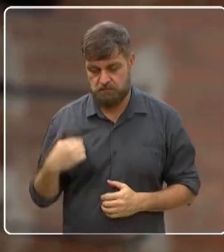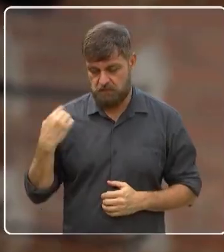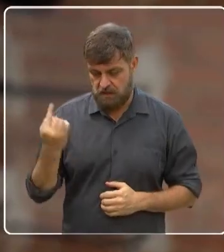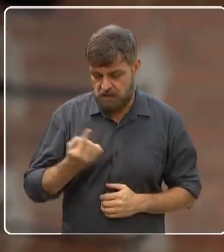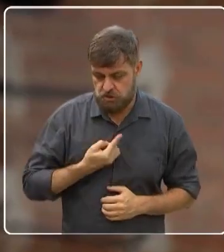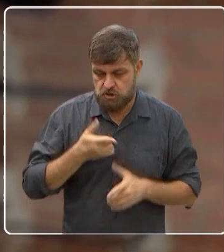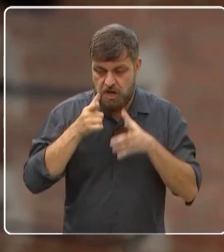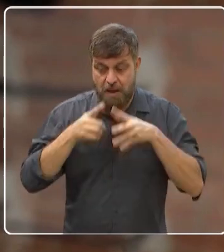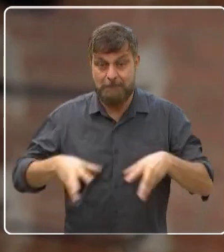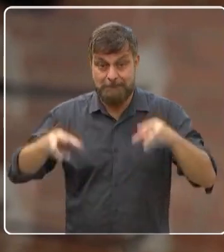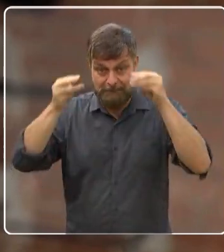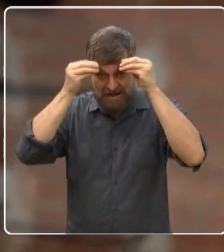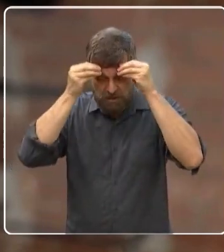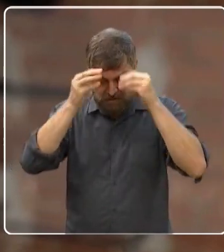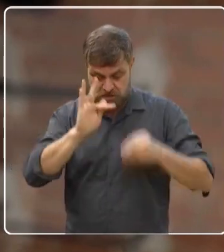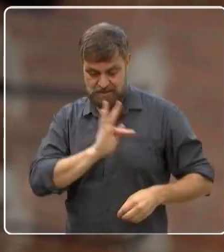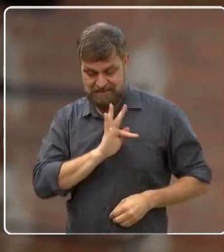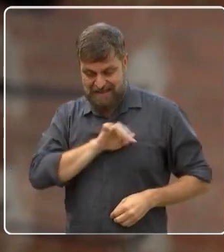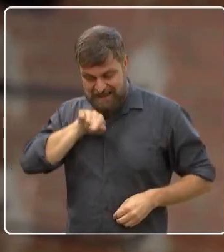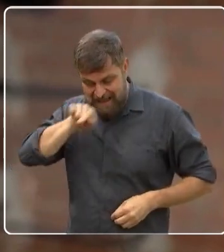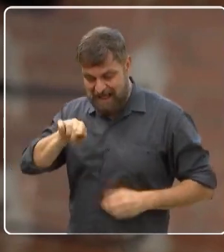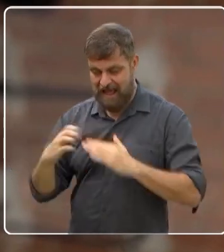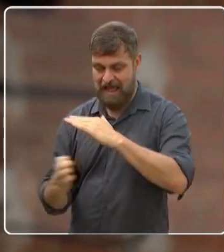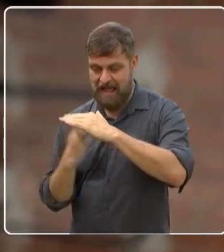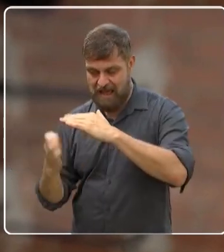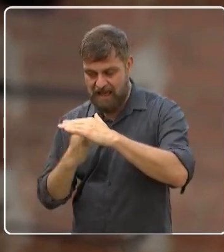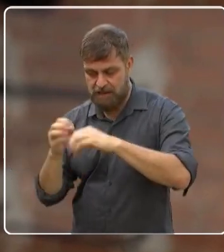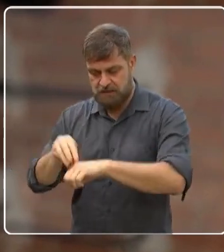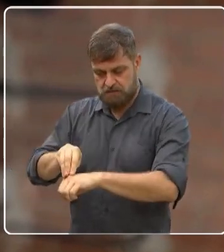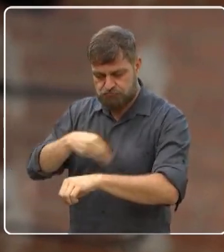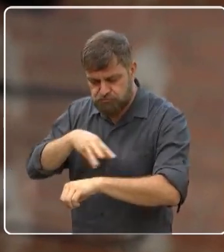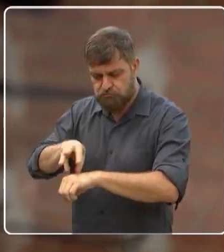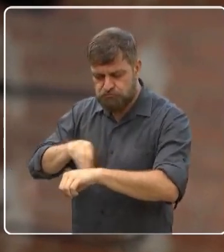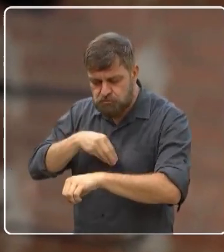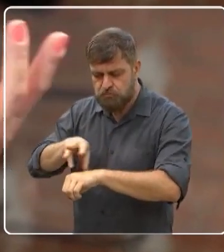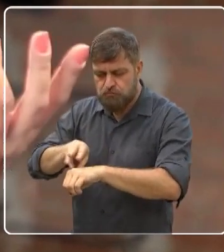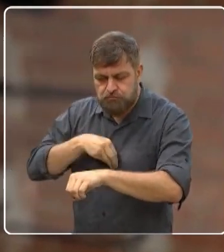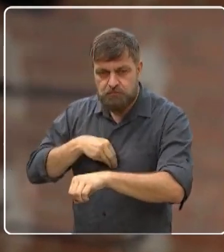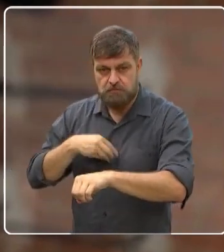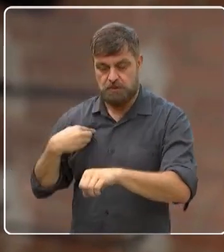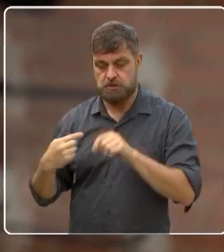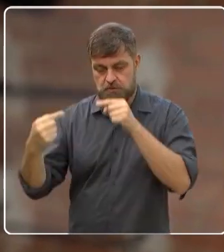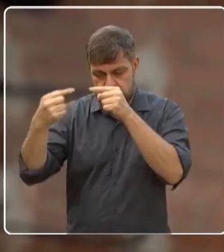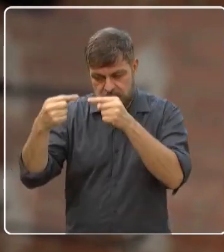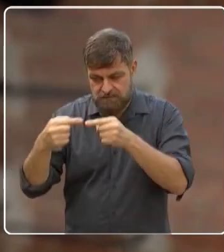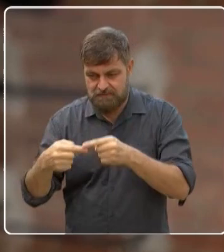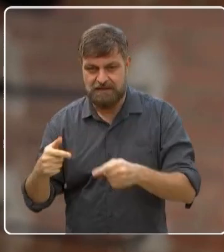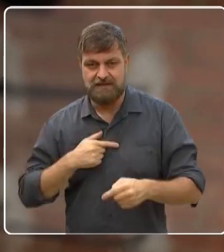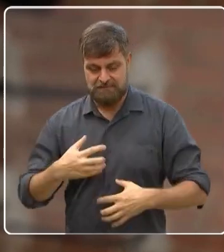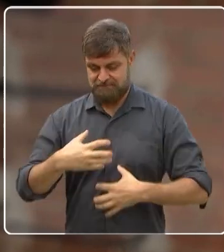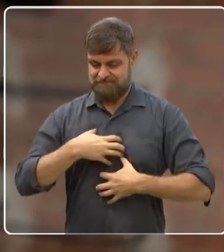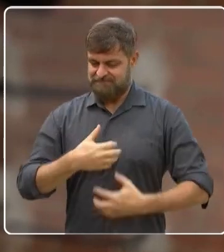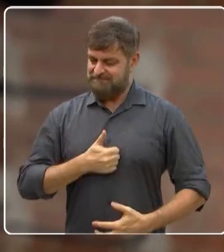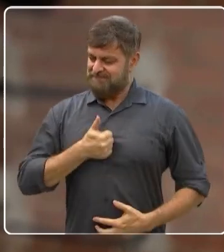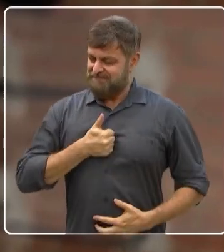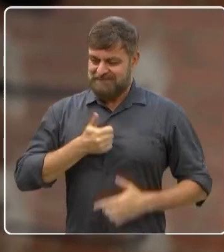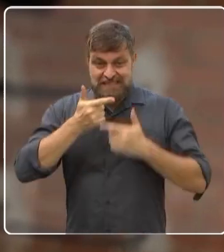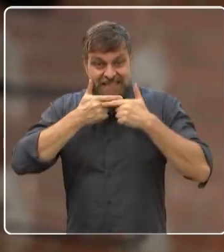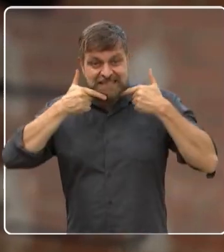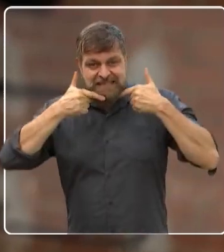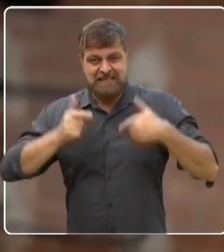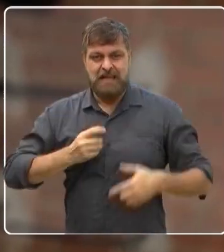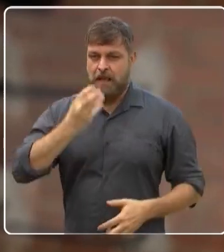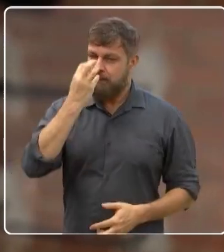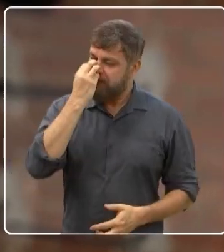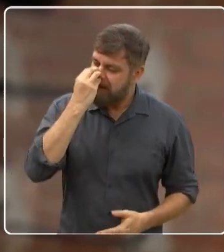fala uma linguagem técnica que a empresa passa pra gente, mas tudo assim com um bom humor, sabe? Divertido, tem